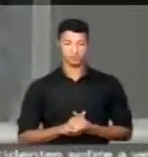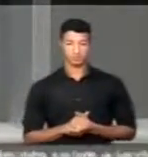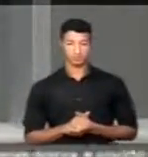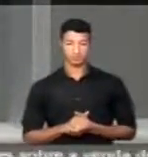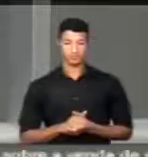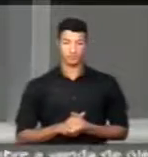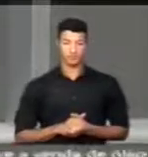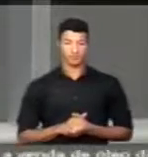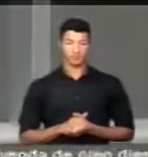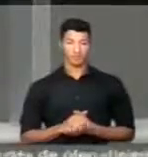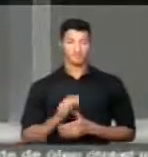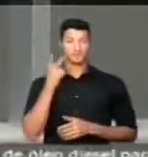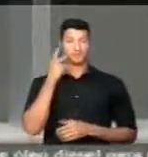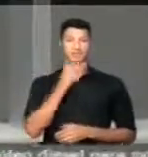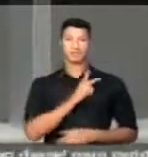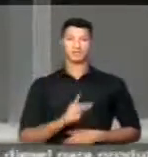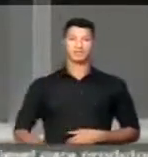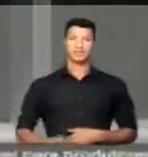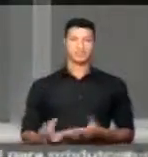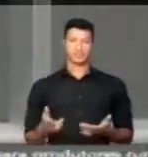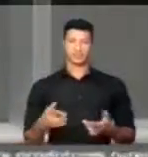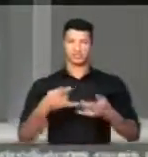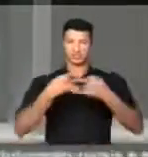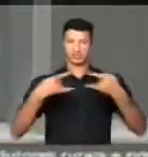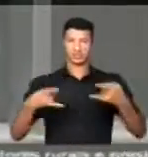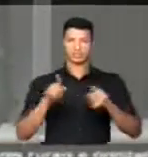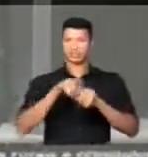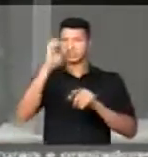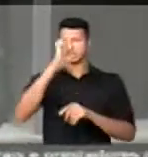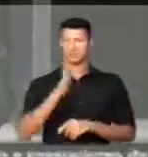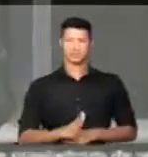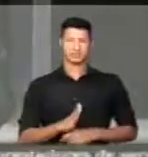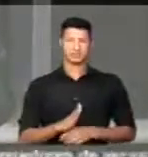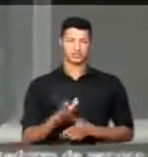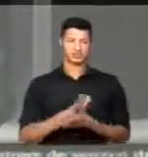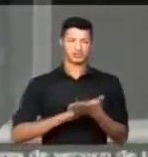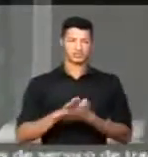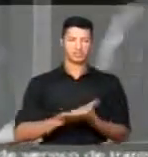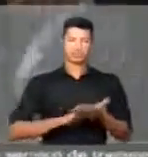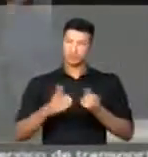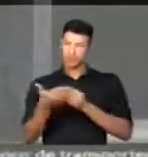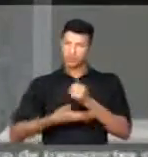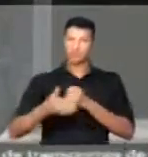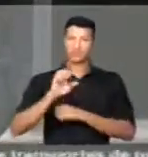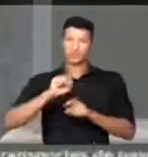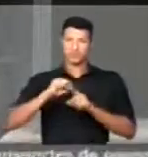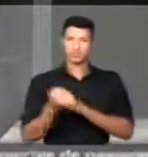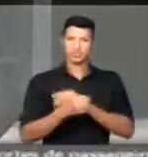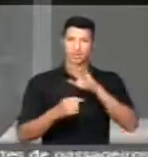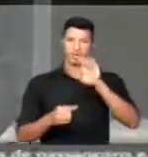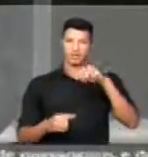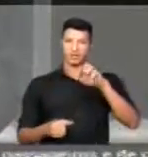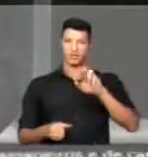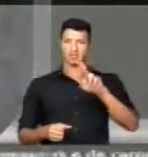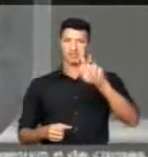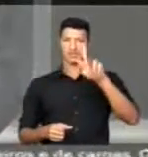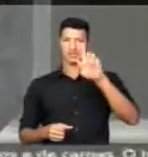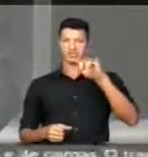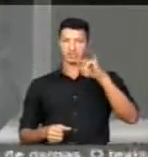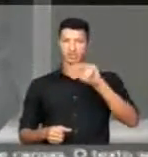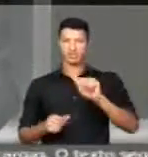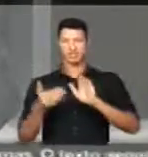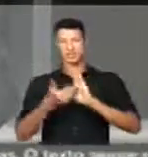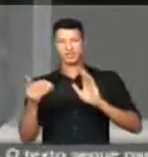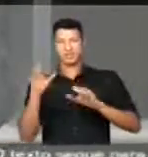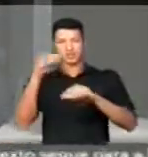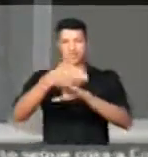a presidência, um cheque em branco, que no Brasil, desde o Fundo Social de Emergência, passando pela